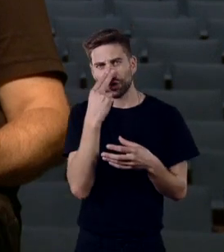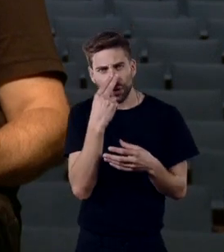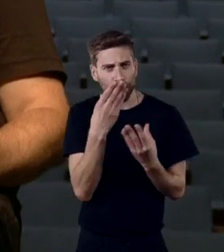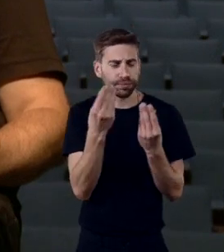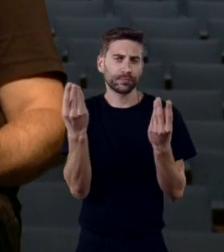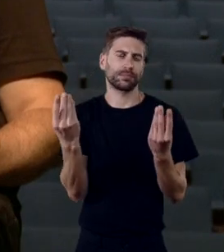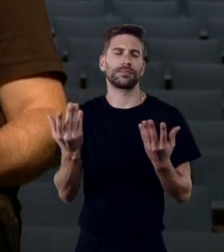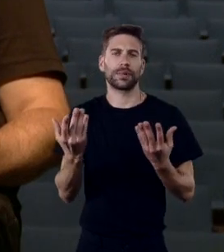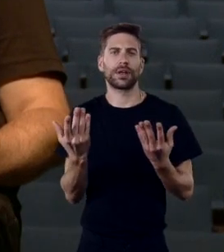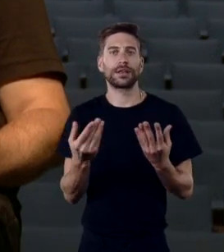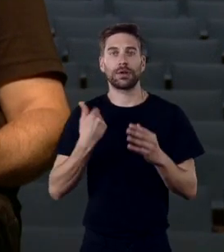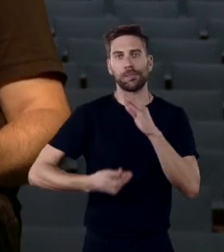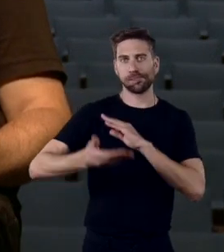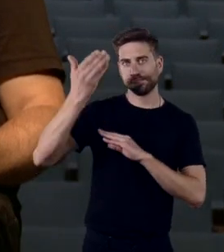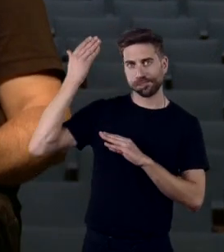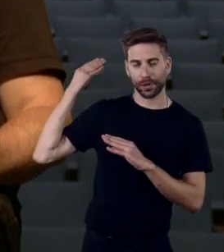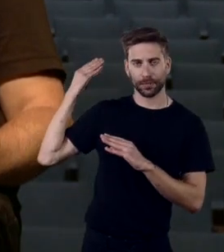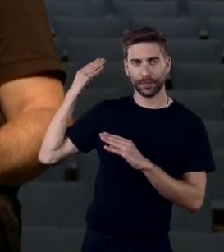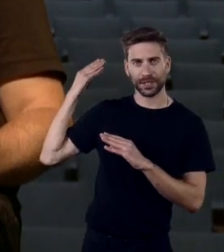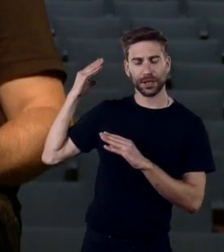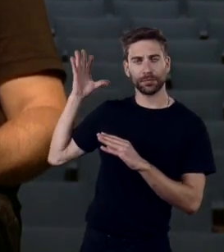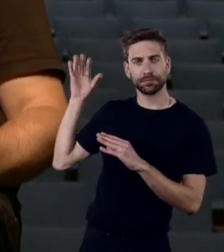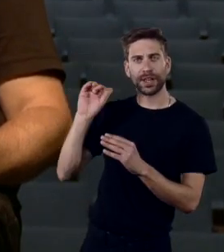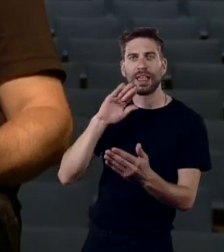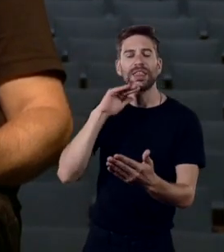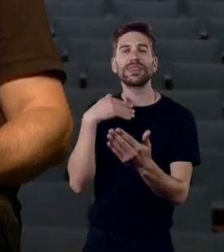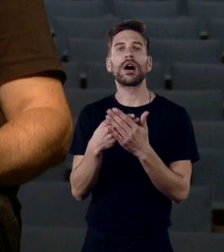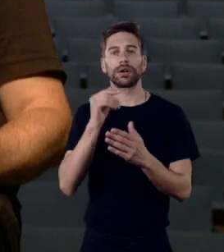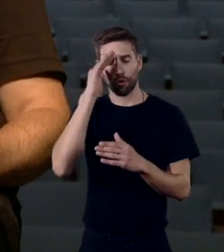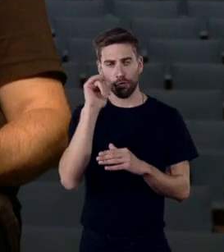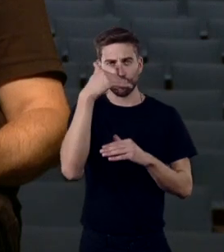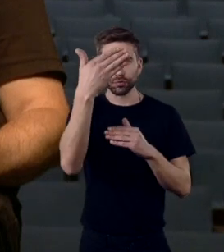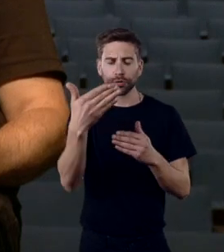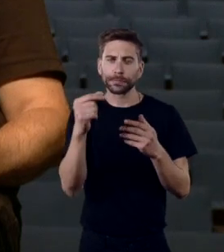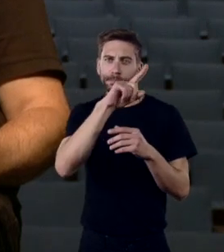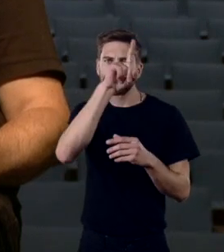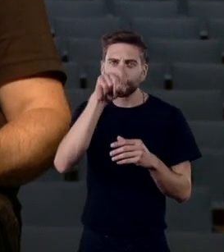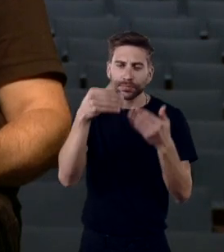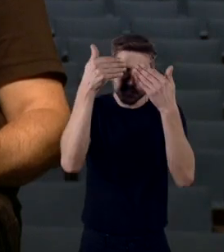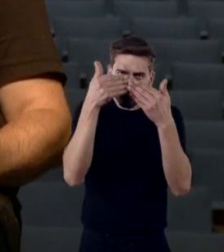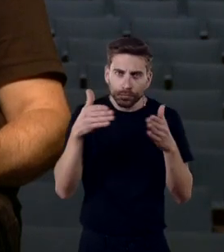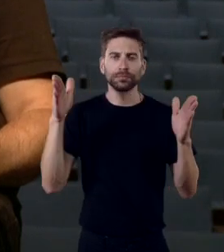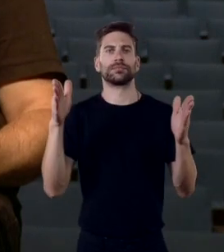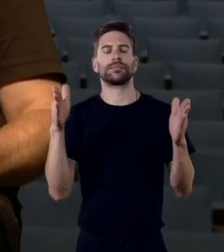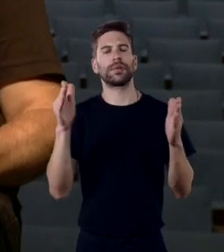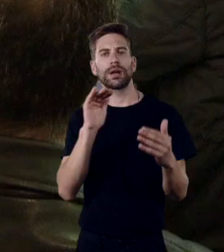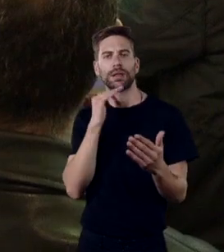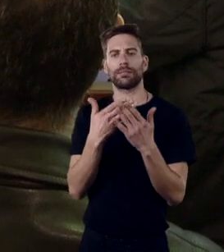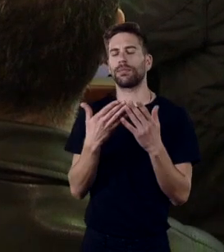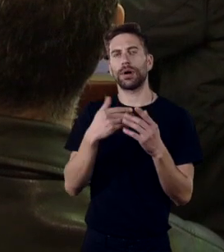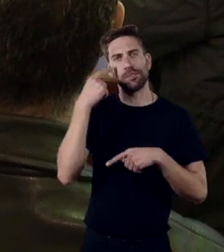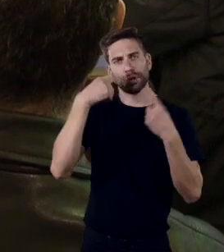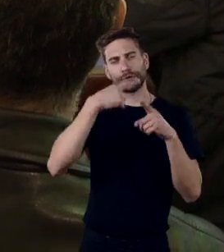passado tenha um futuro aberto e um futuro ainda com muito para trazer neste diálogo com cidade.